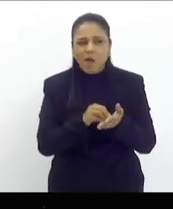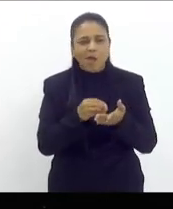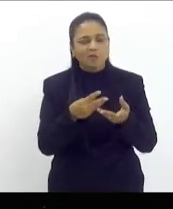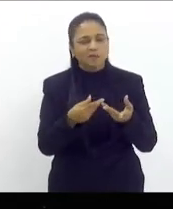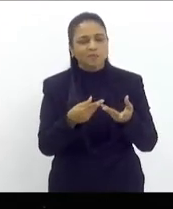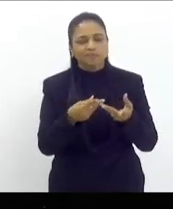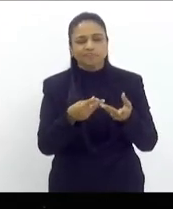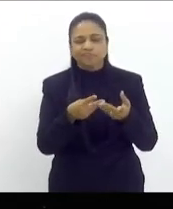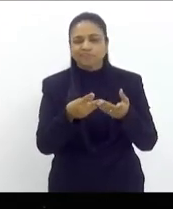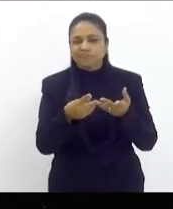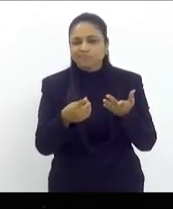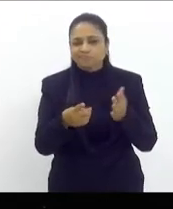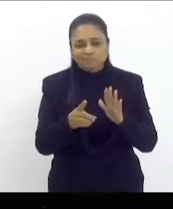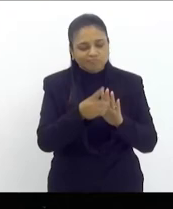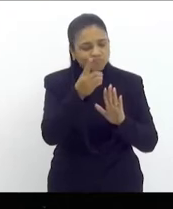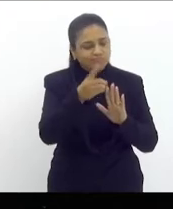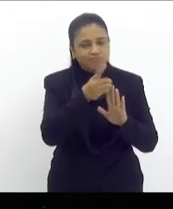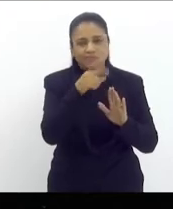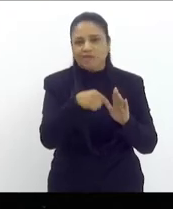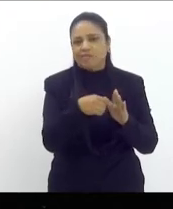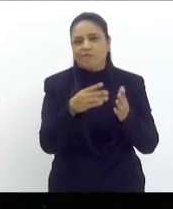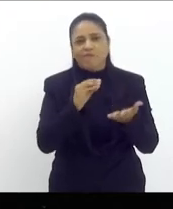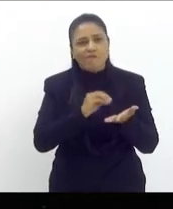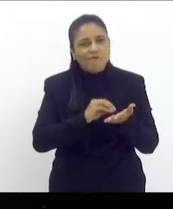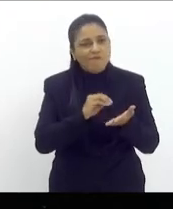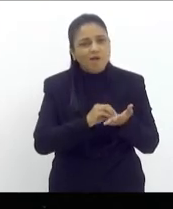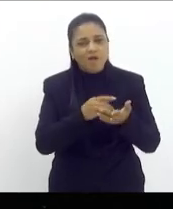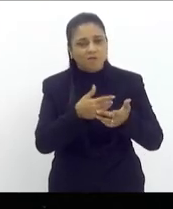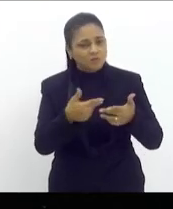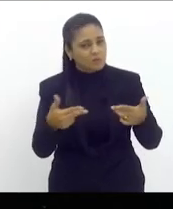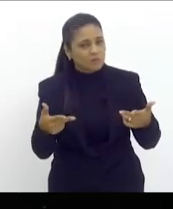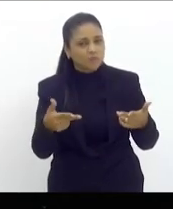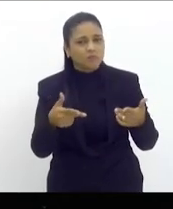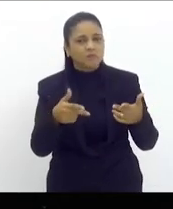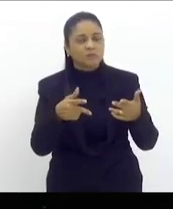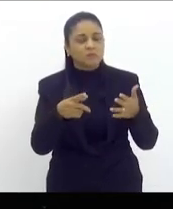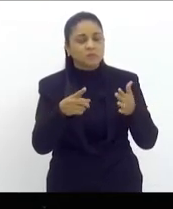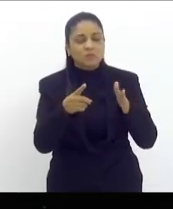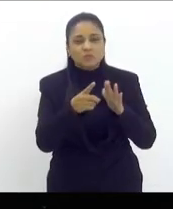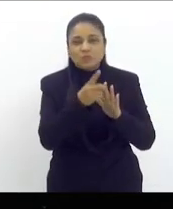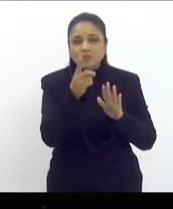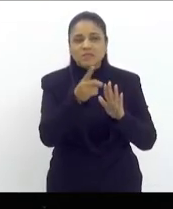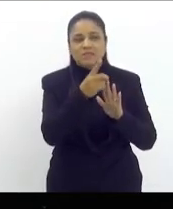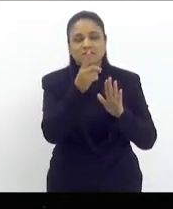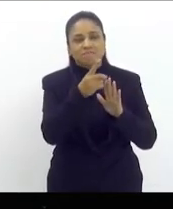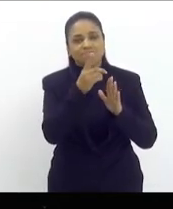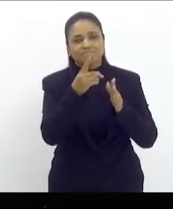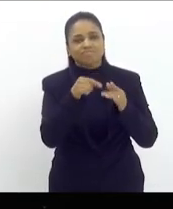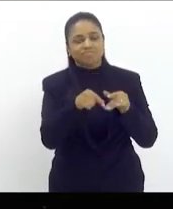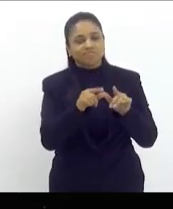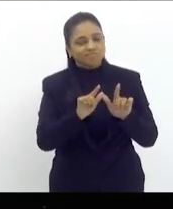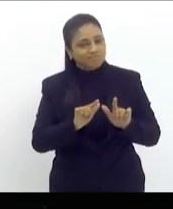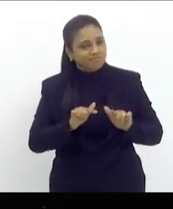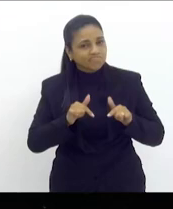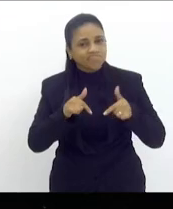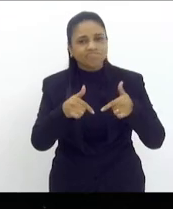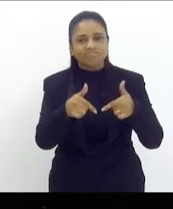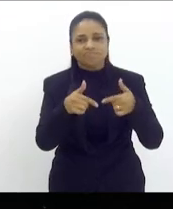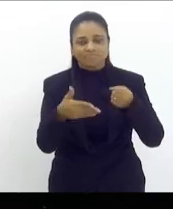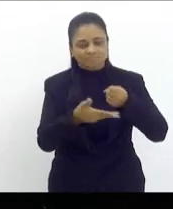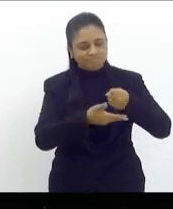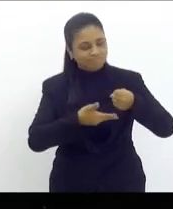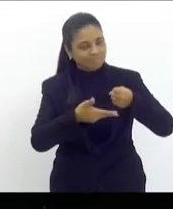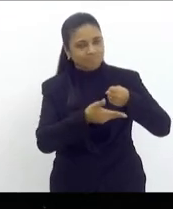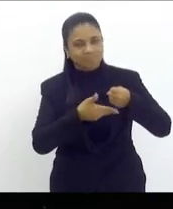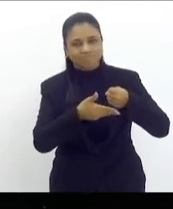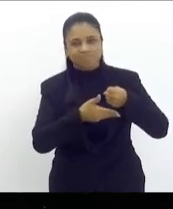profissionais do magistério tão pouco ela traz o decreto traz efeitos previdenciários na composição das